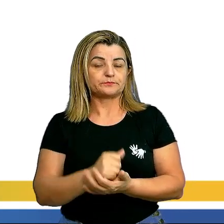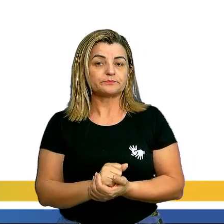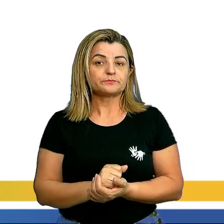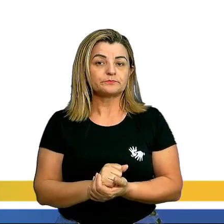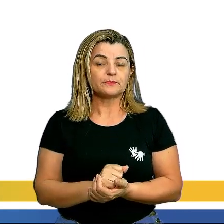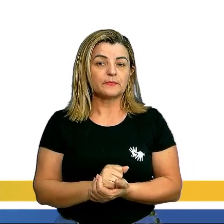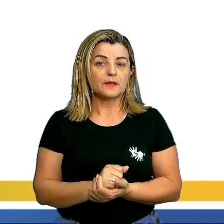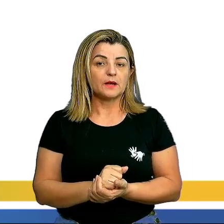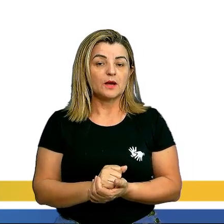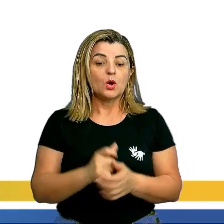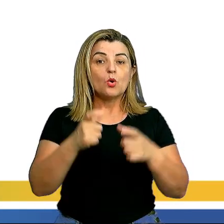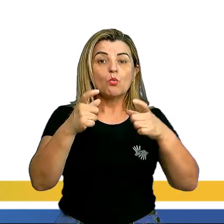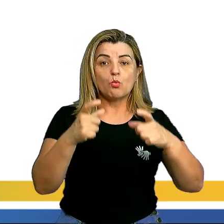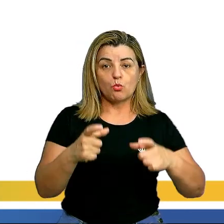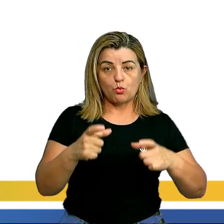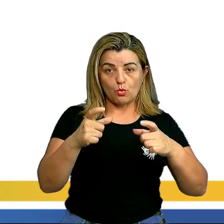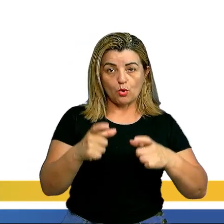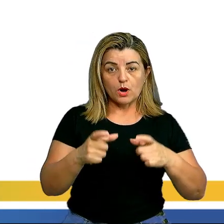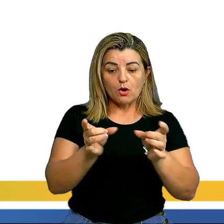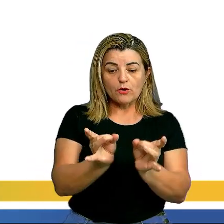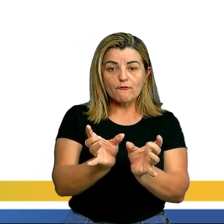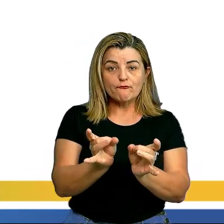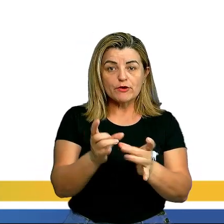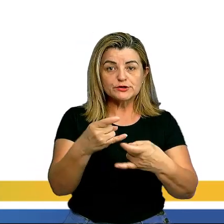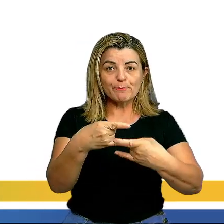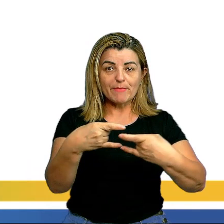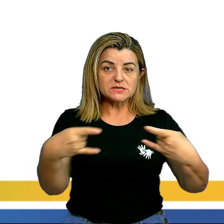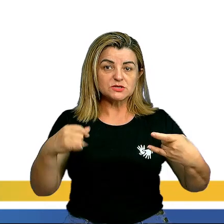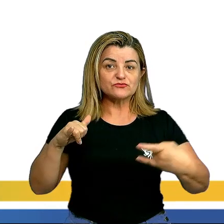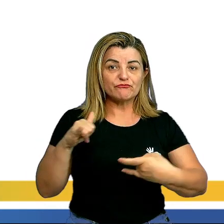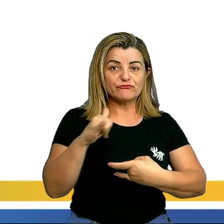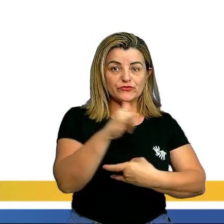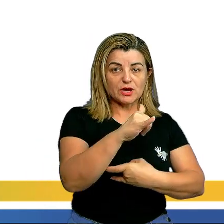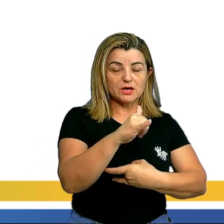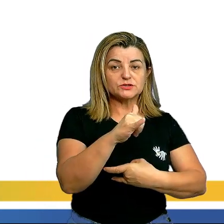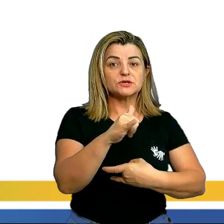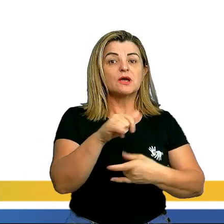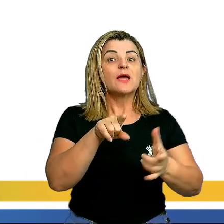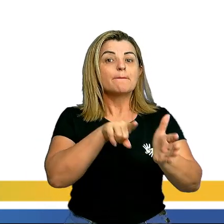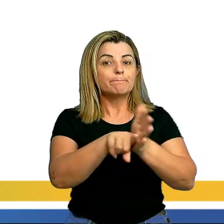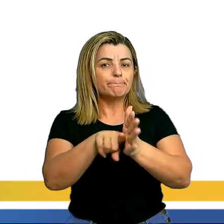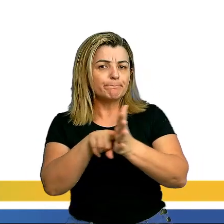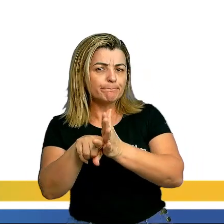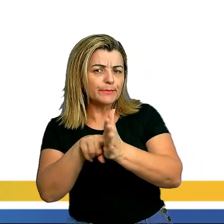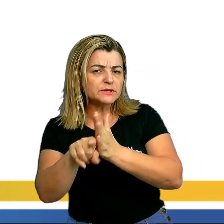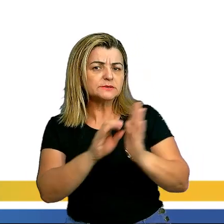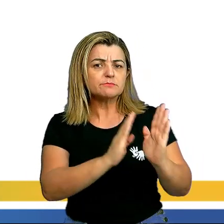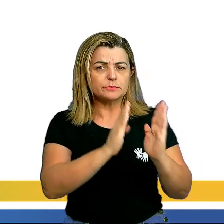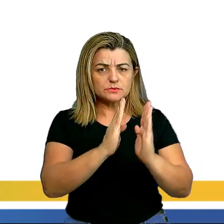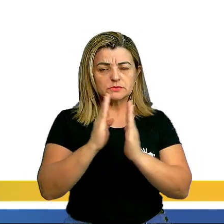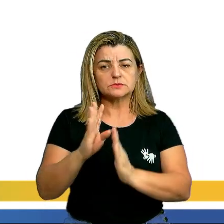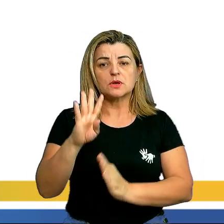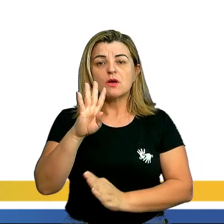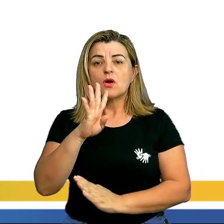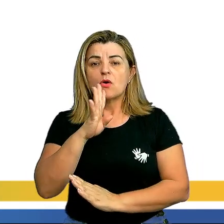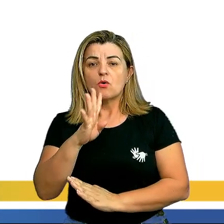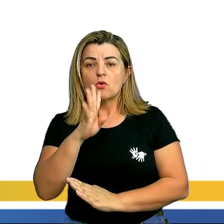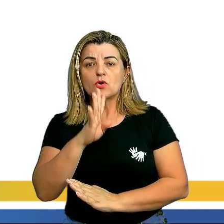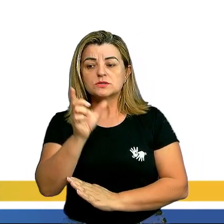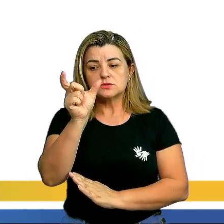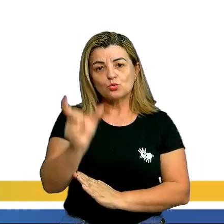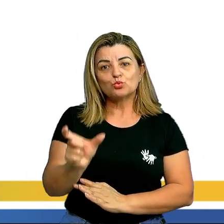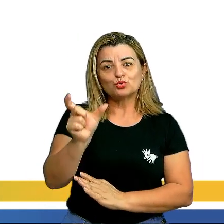Uma agência de viagem faz pesquisas periódicas para conhecer o turista